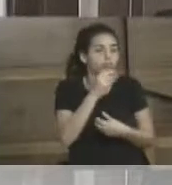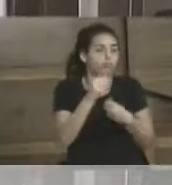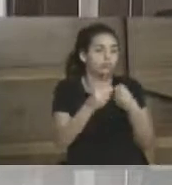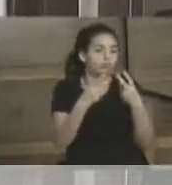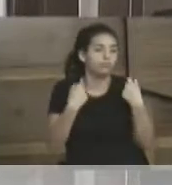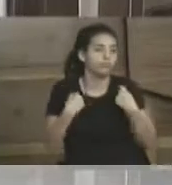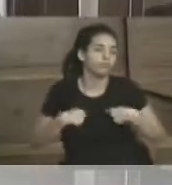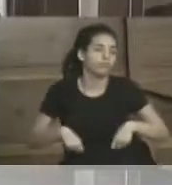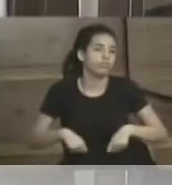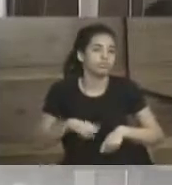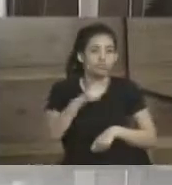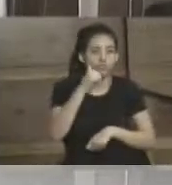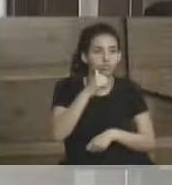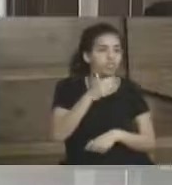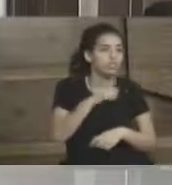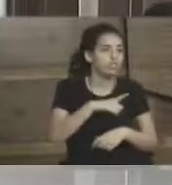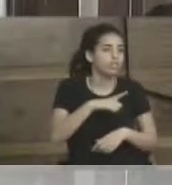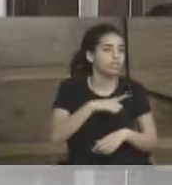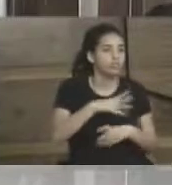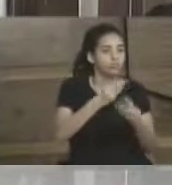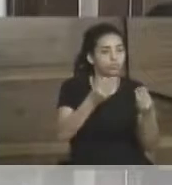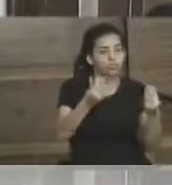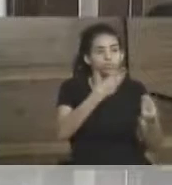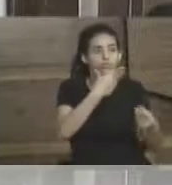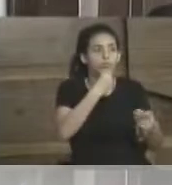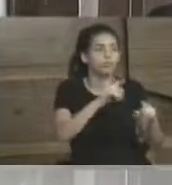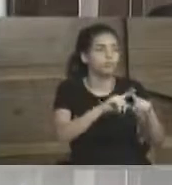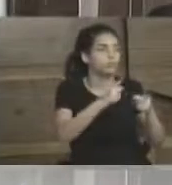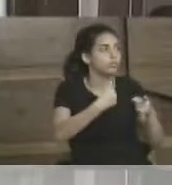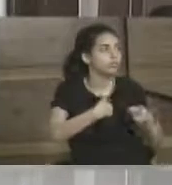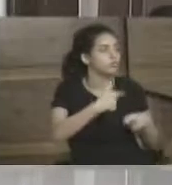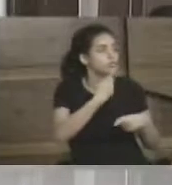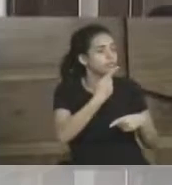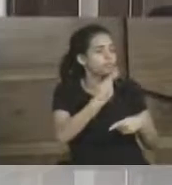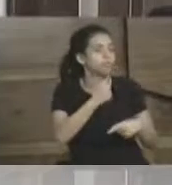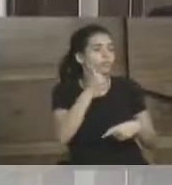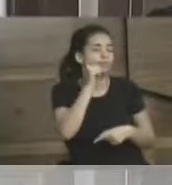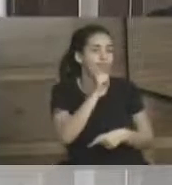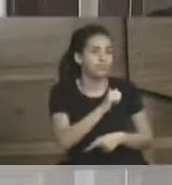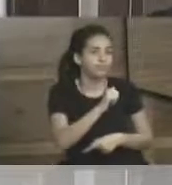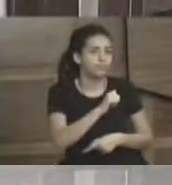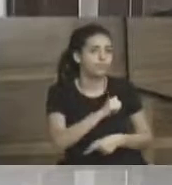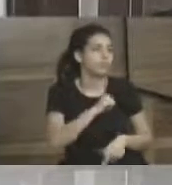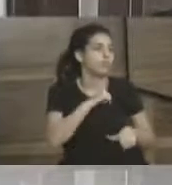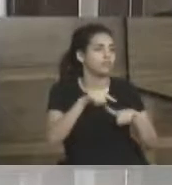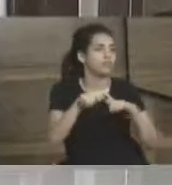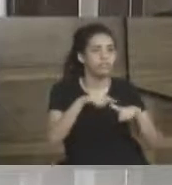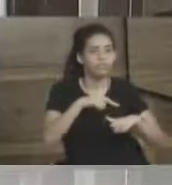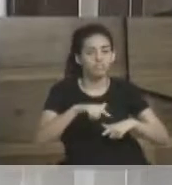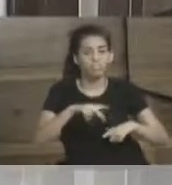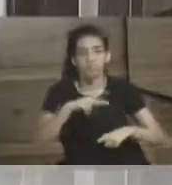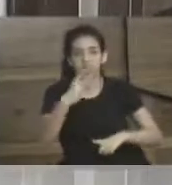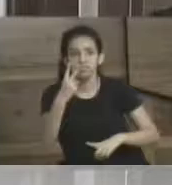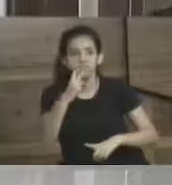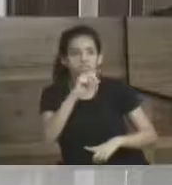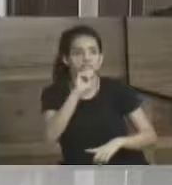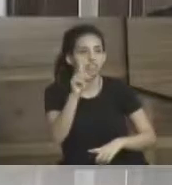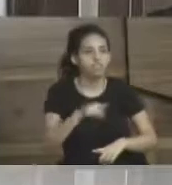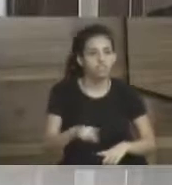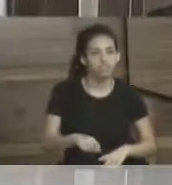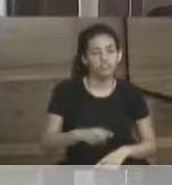mulher, tem muito homem aqui, a grande maioria é homem, mas eu digo para vocês, a mulher, muitas vezes, trabalha duas, três vezes mais do que a gente,